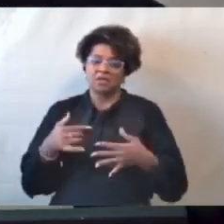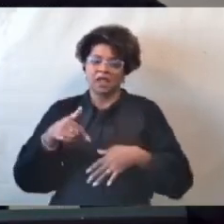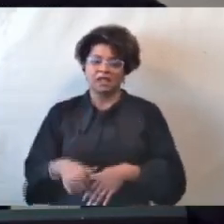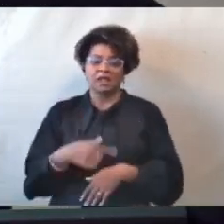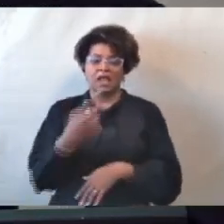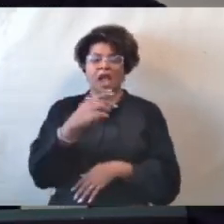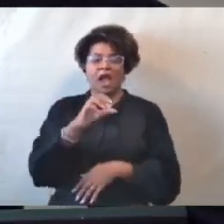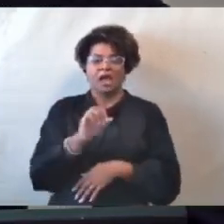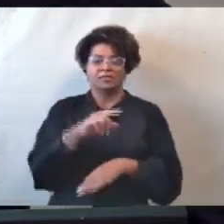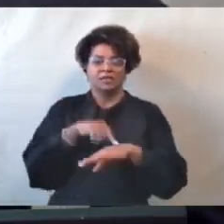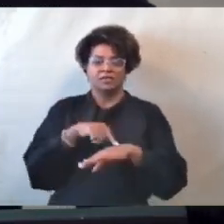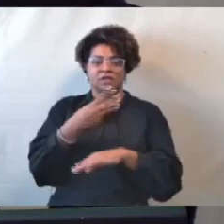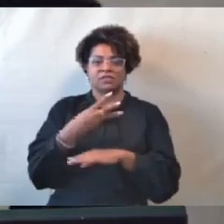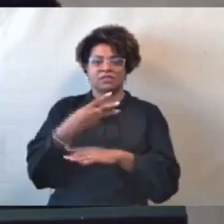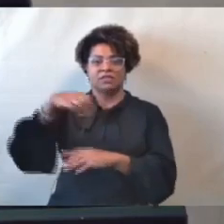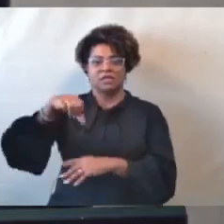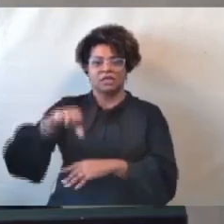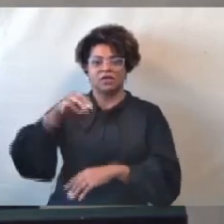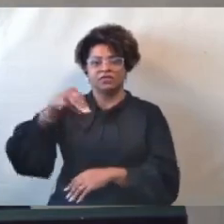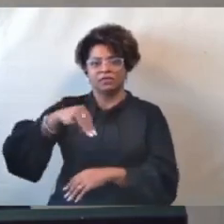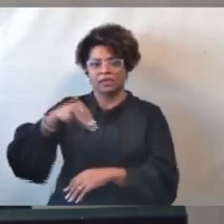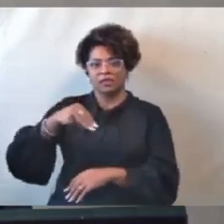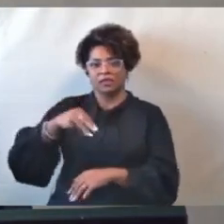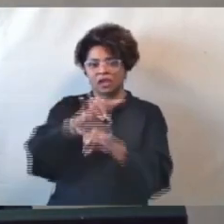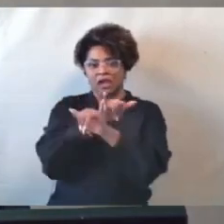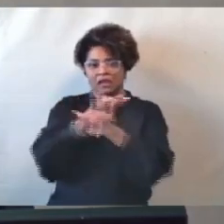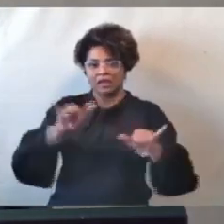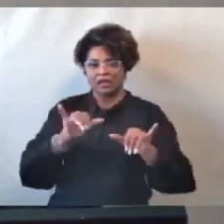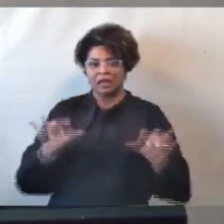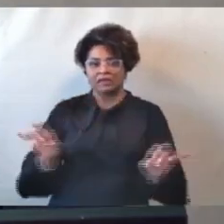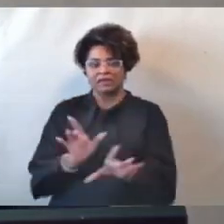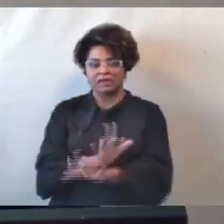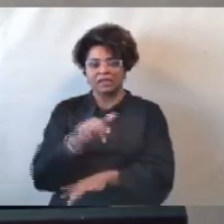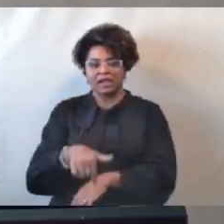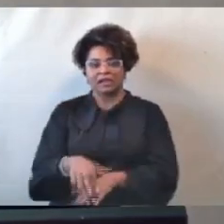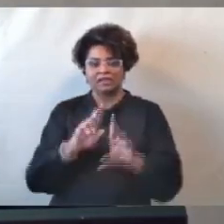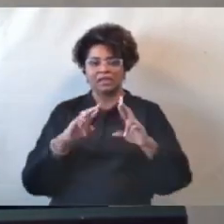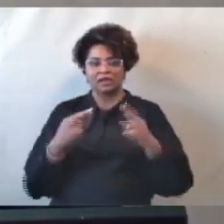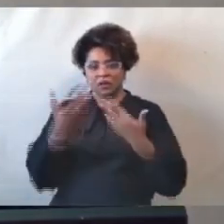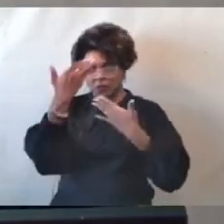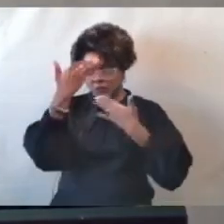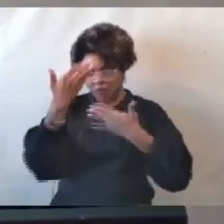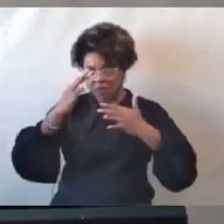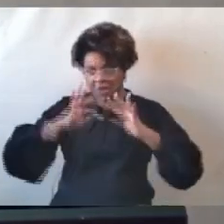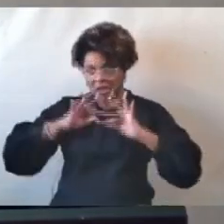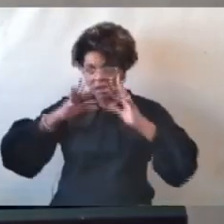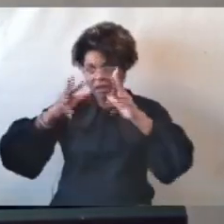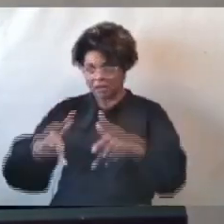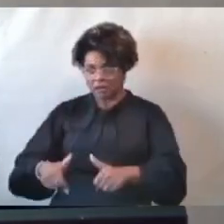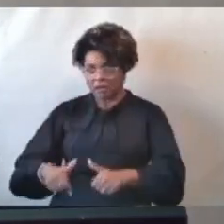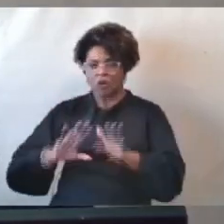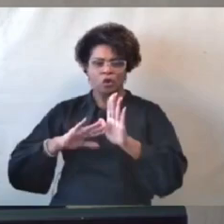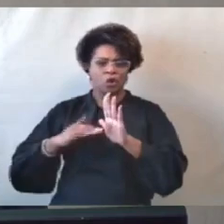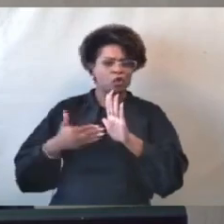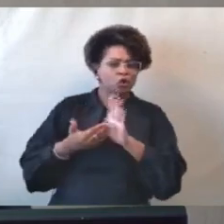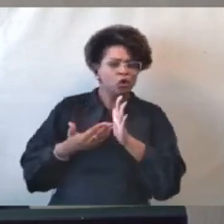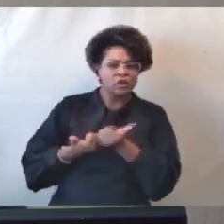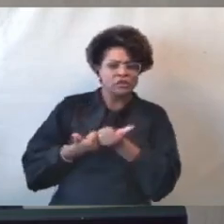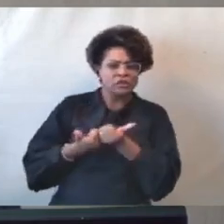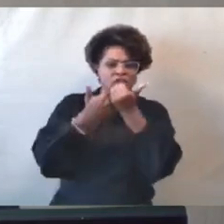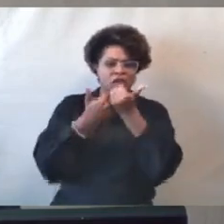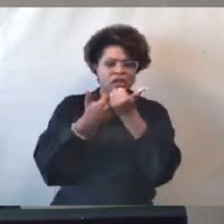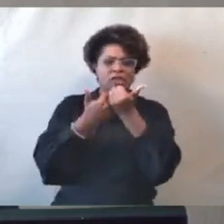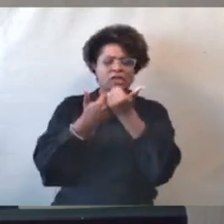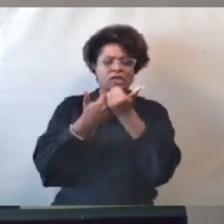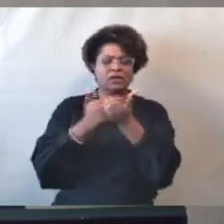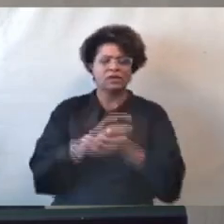39 minutos eu declaro encerrada essa reunião. Muito obrigado a todos. Obrigado, assessoria, por todo o apoio e